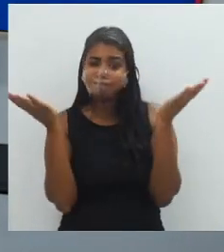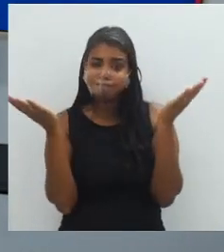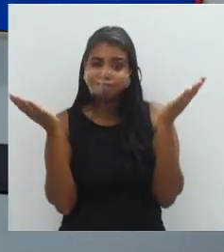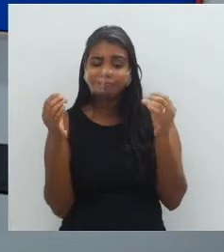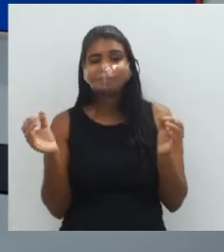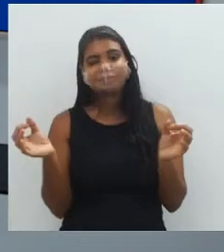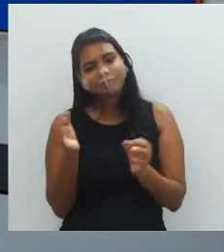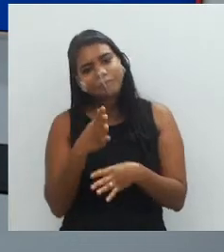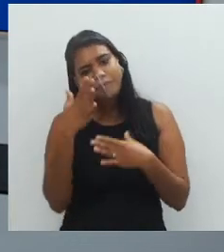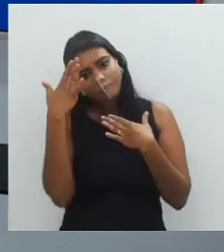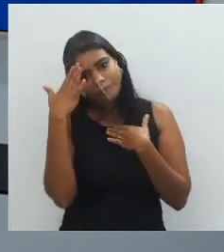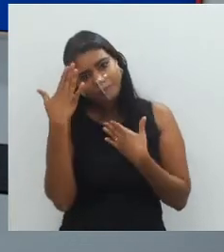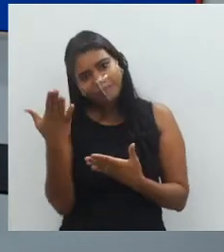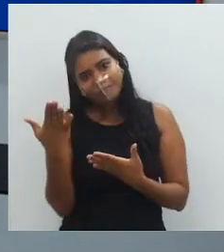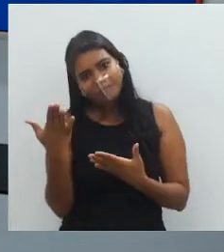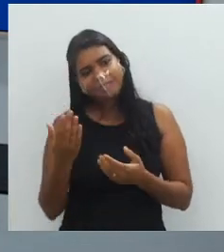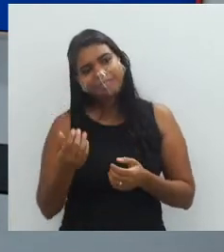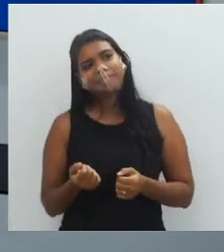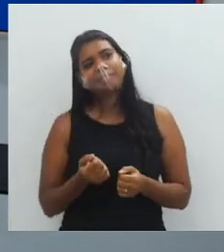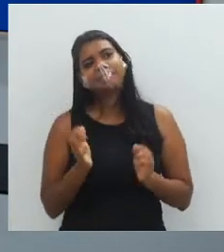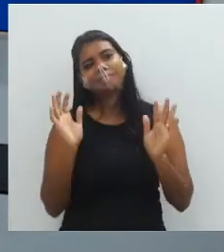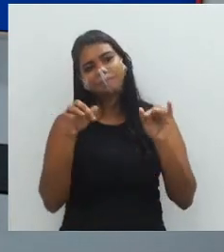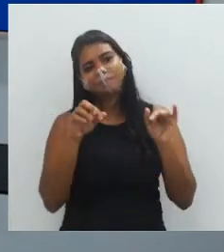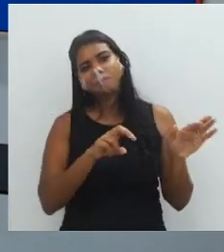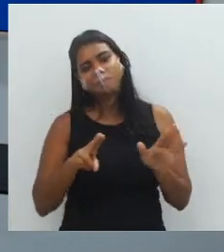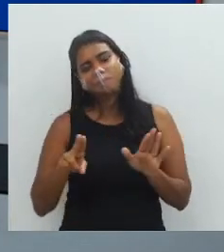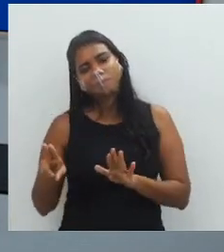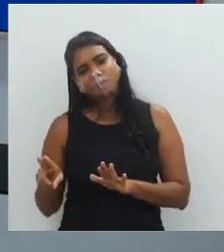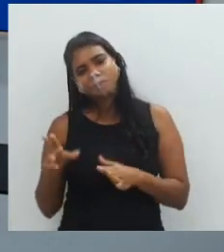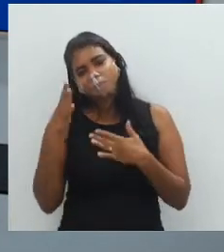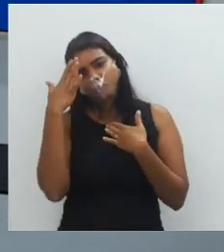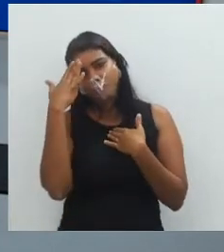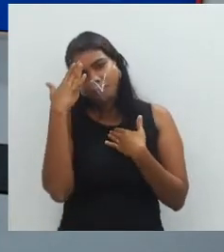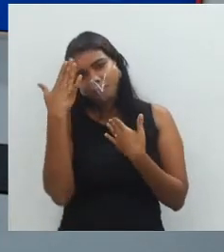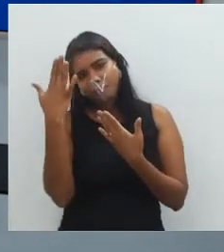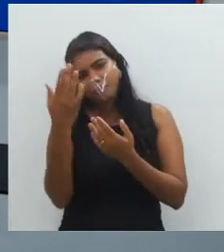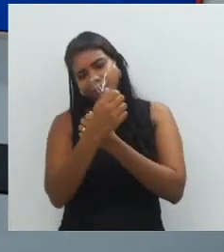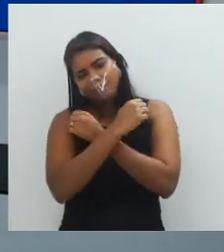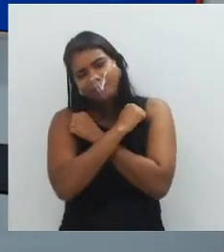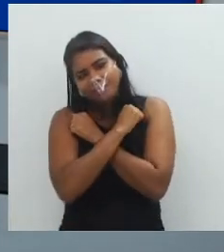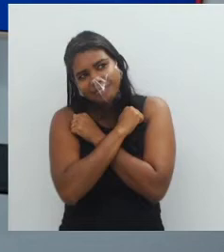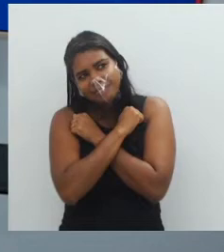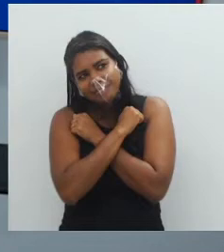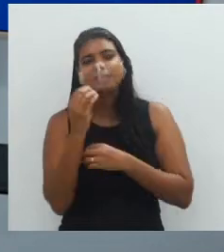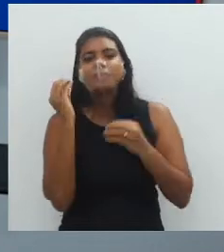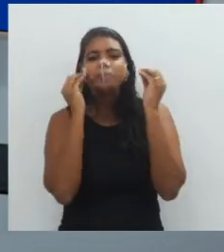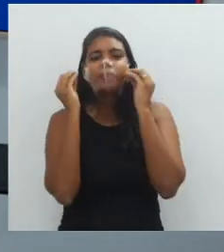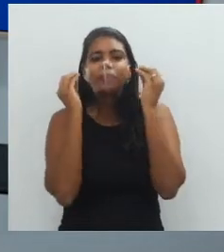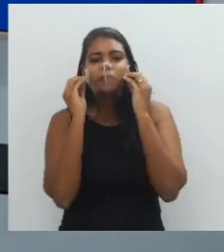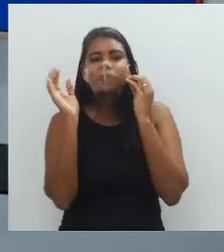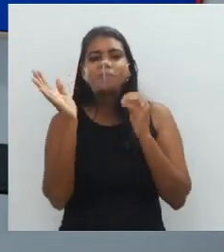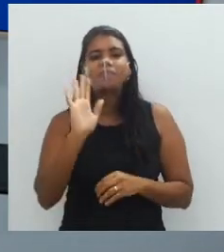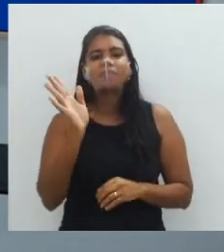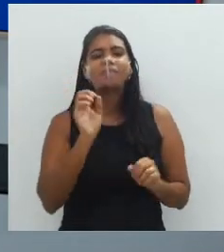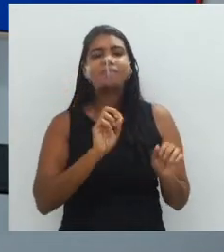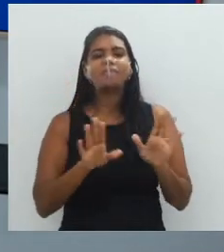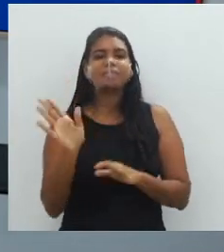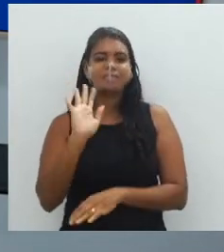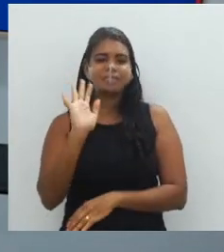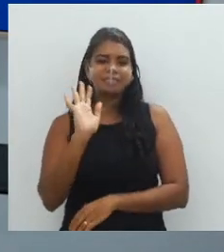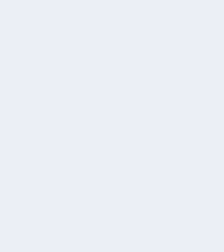obrigada pela companhia de vocês. Um excelente fim de semana pra todos. Obrigada, um grande abraço. Até a próxima semana.